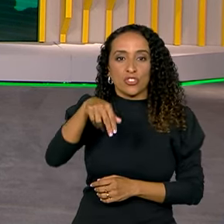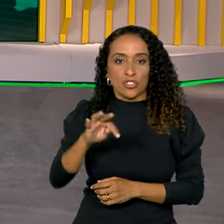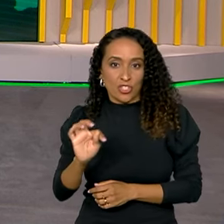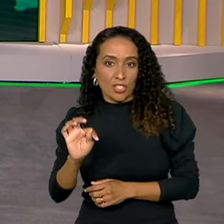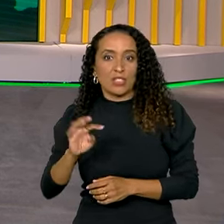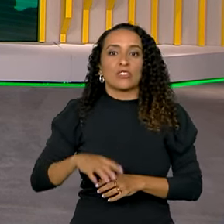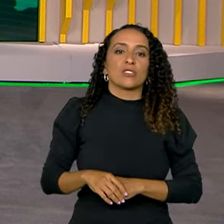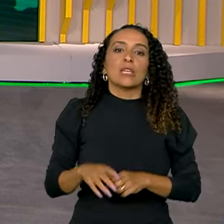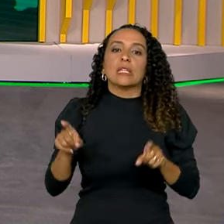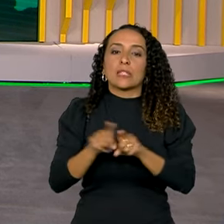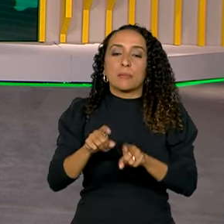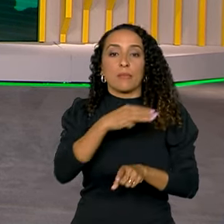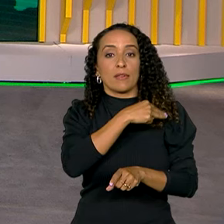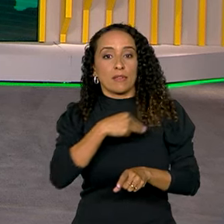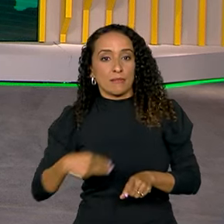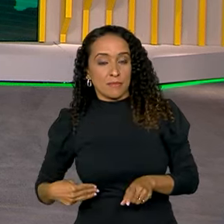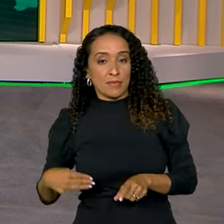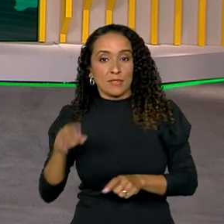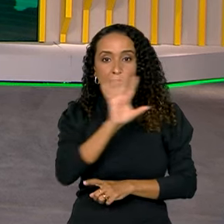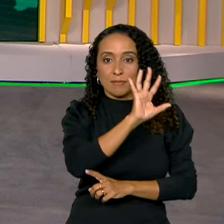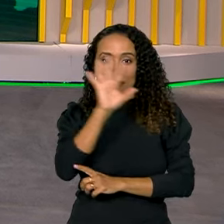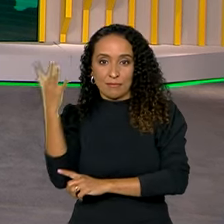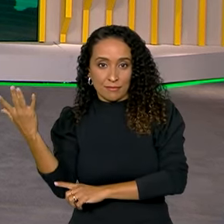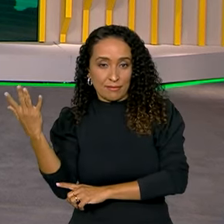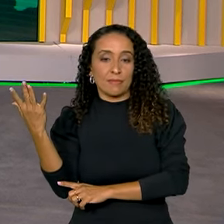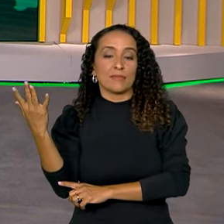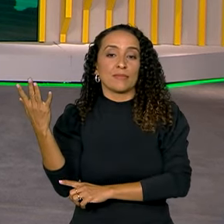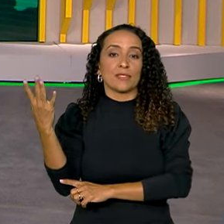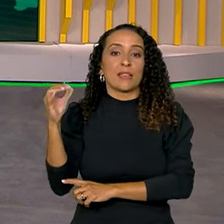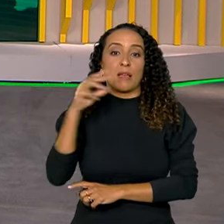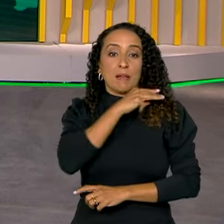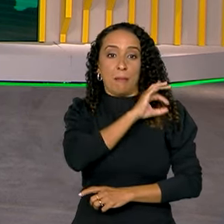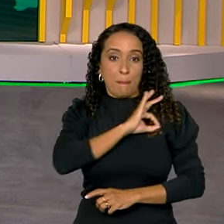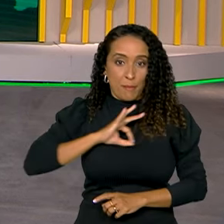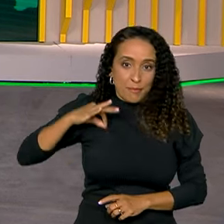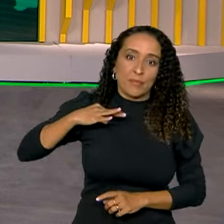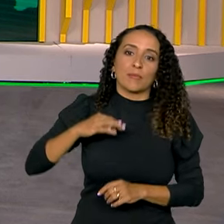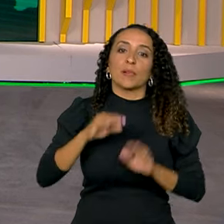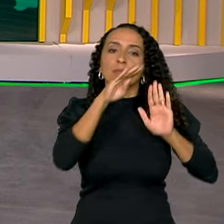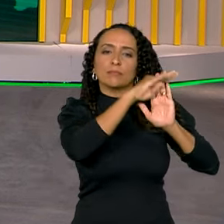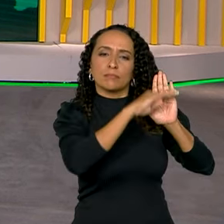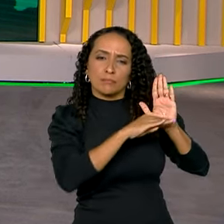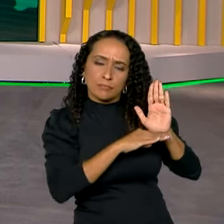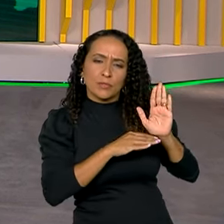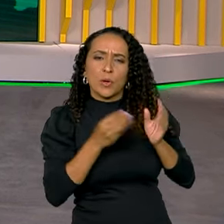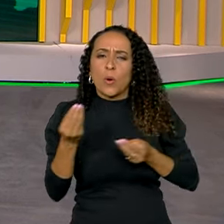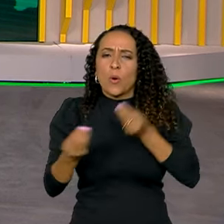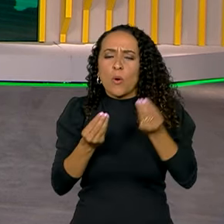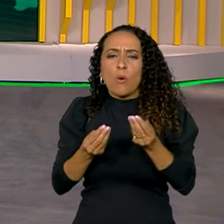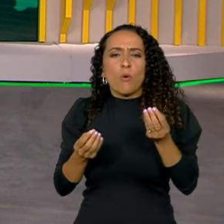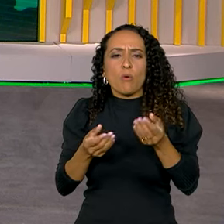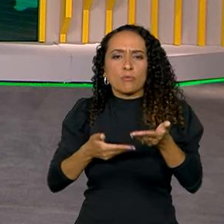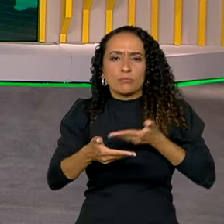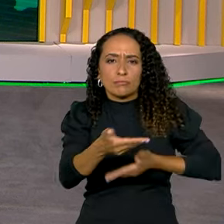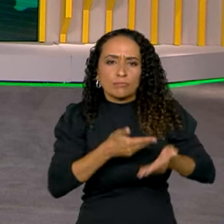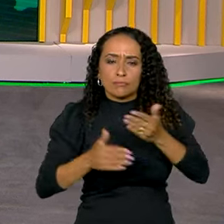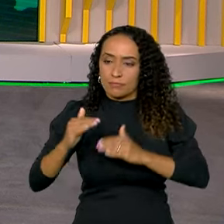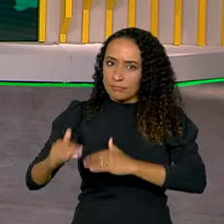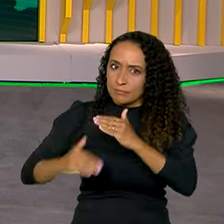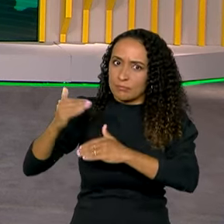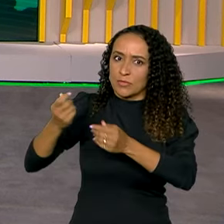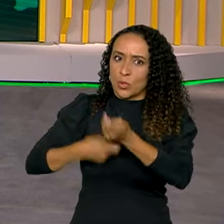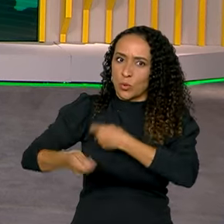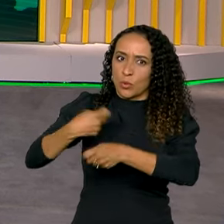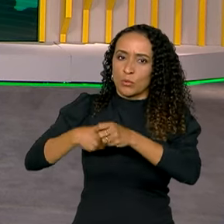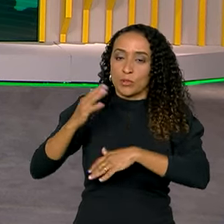Janet Yellen, e a ministra do Meio Ambiente e Mudança do Clima, Marina Silva, na pauta, como associar crescimento econômico